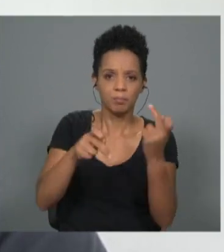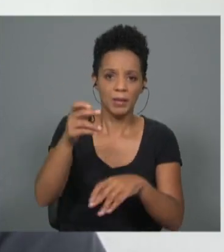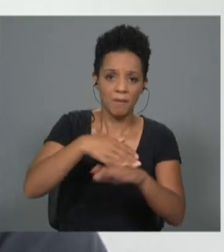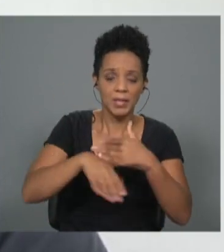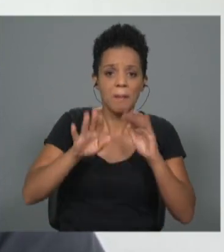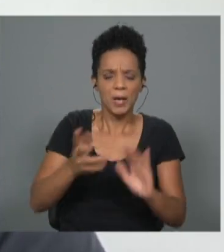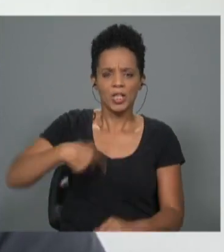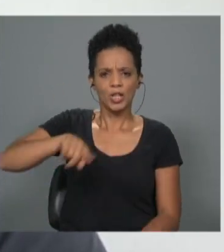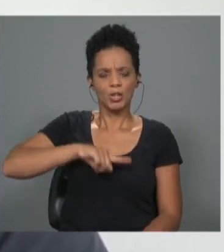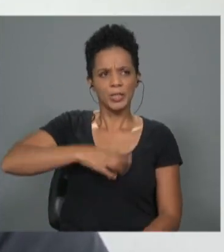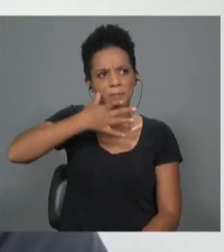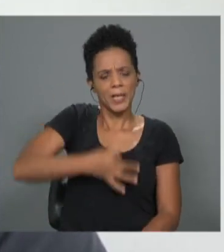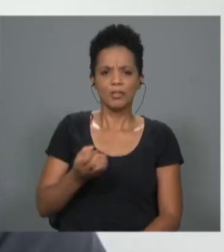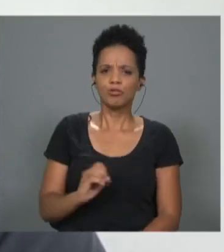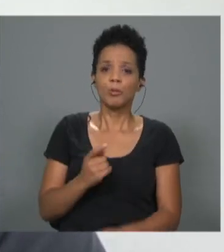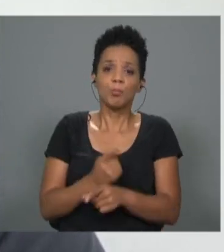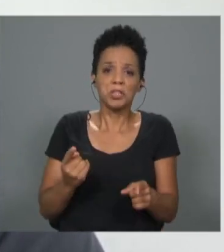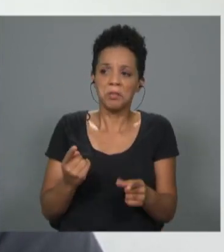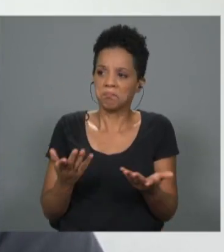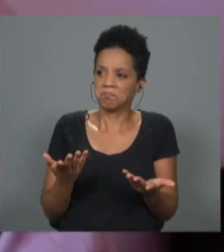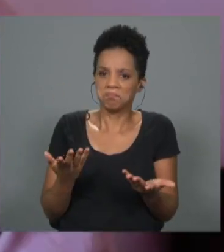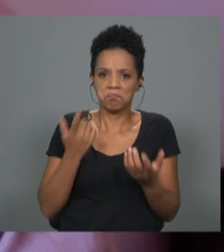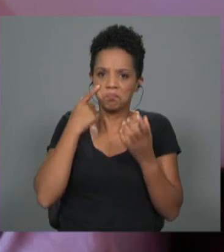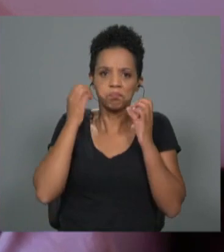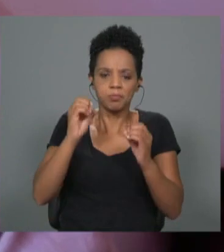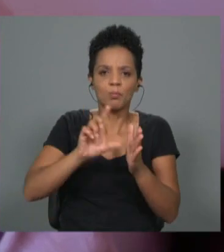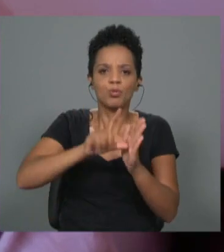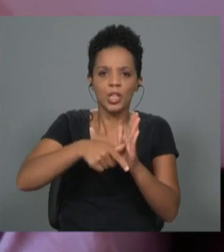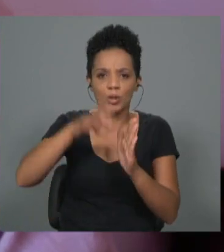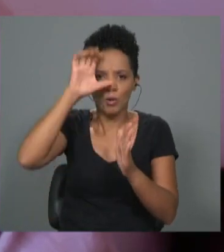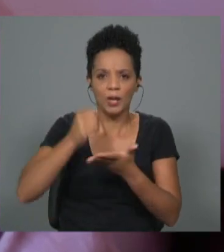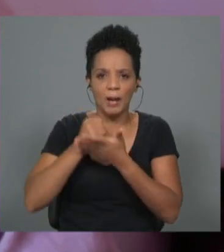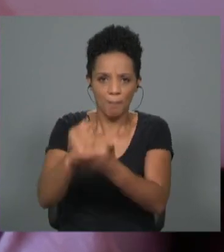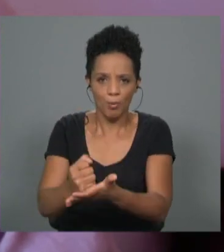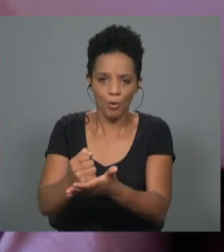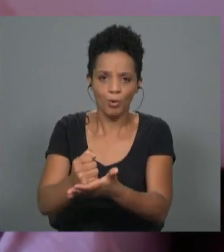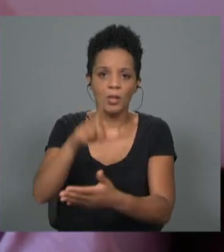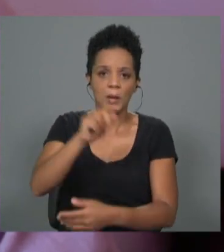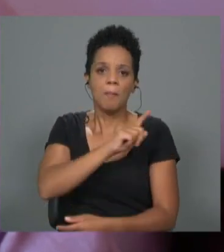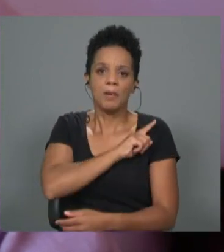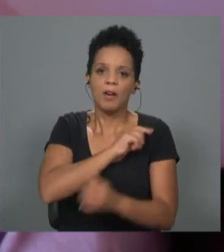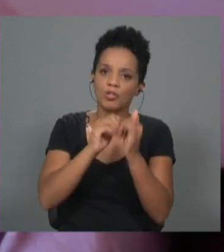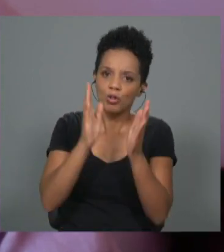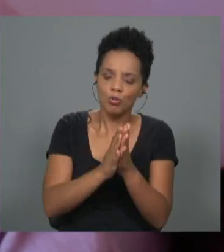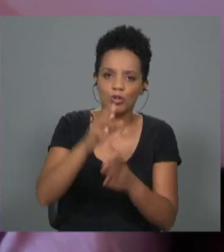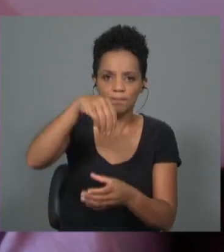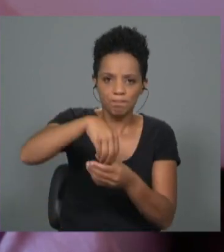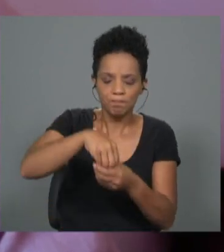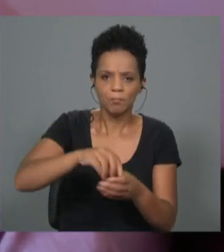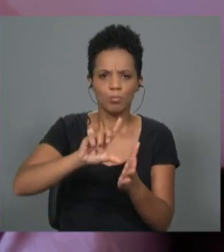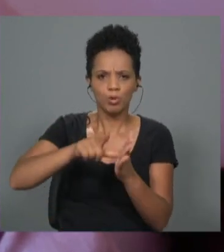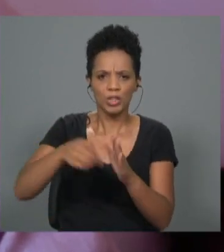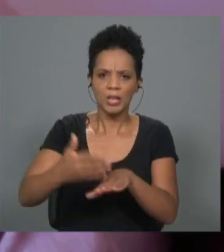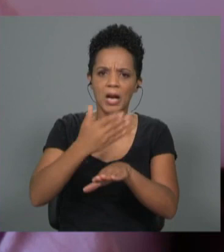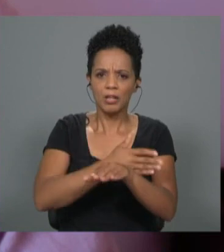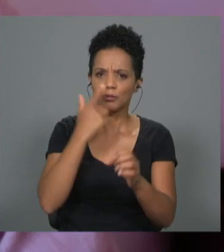que nunca tivemos a certeza, porque nunca foi feito um projeto assim, com o apoio do Governo, com os privados todos envolvidos. Nunca foi feito um projeto assim,